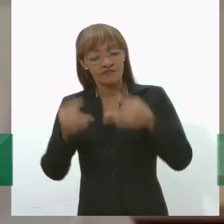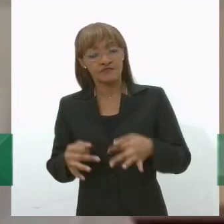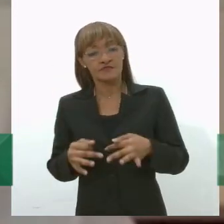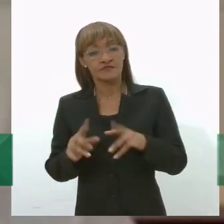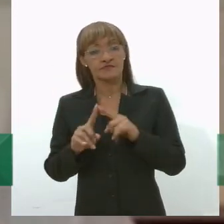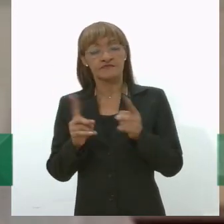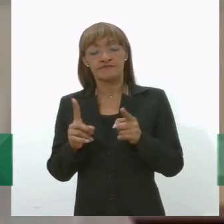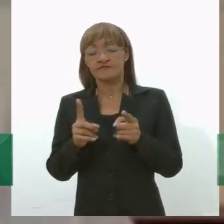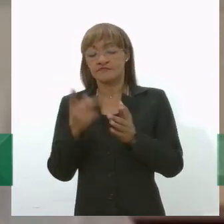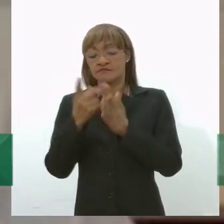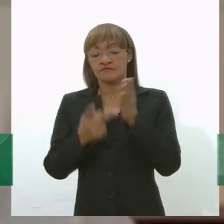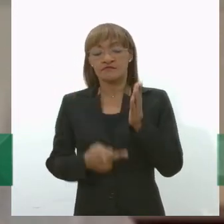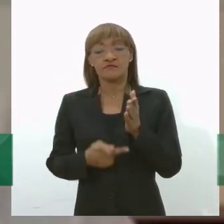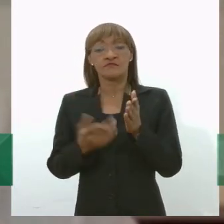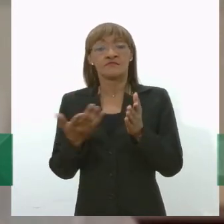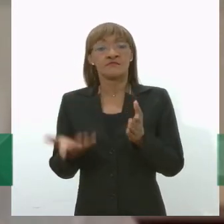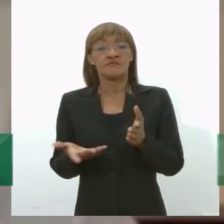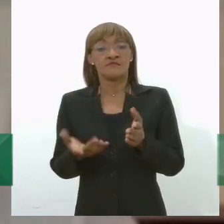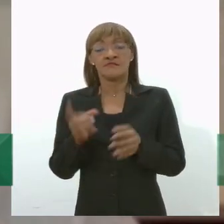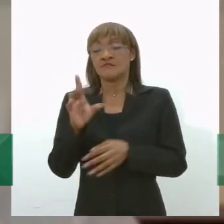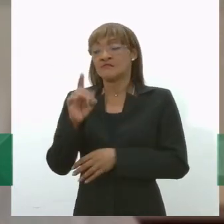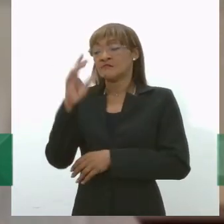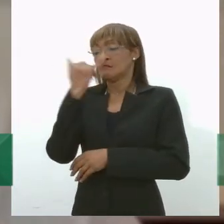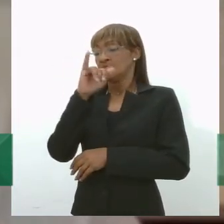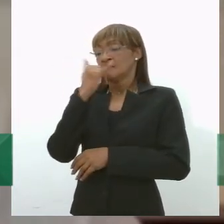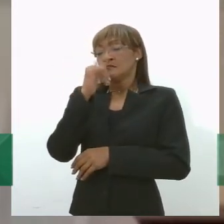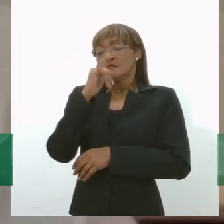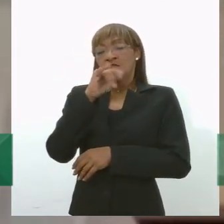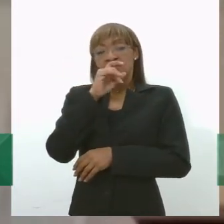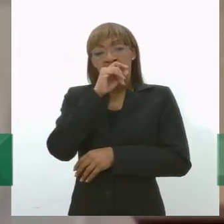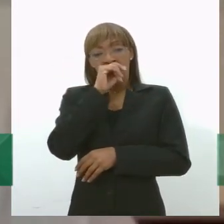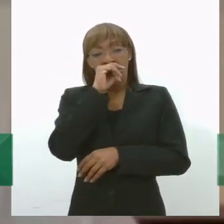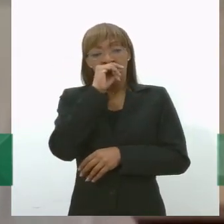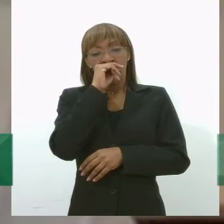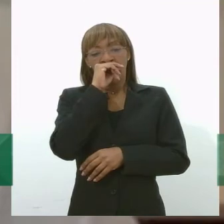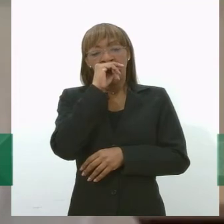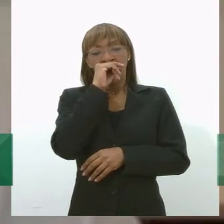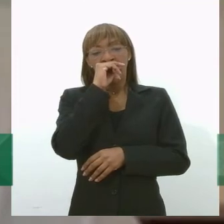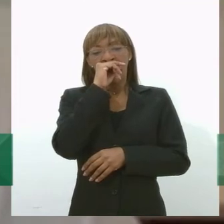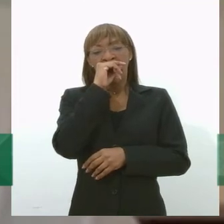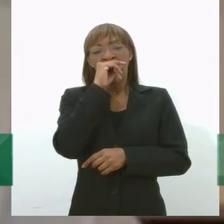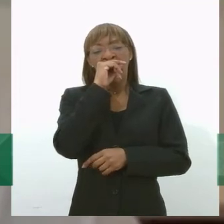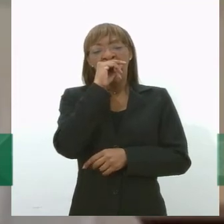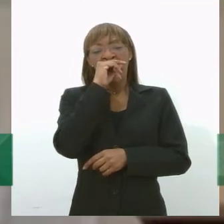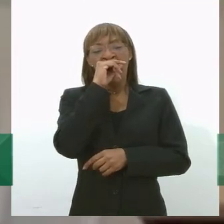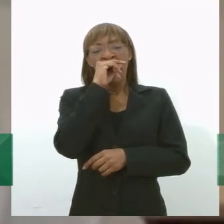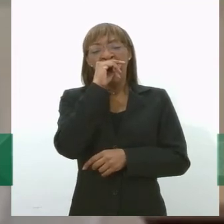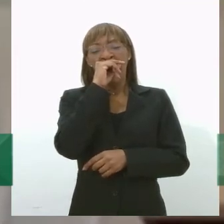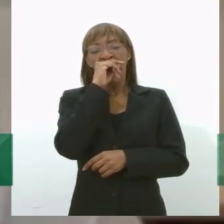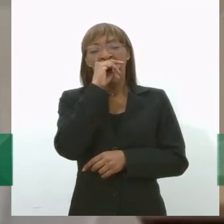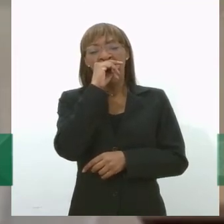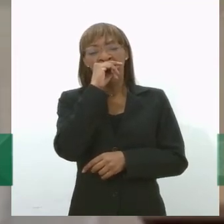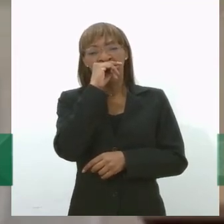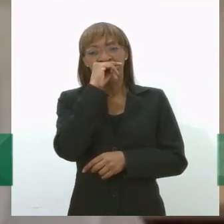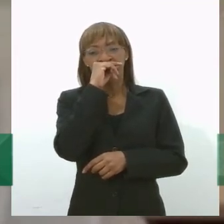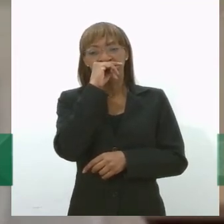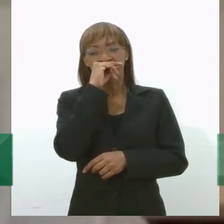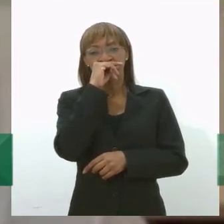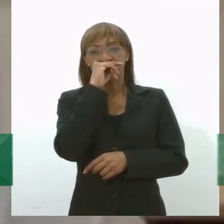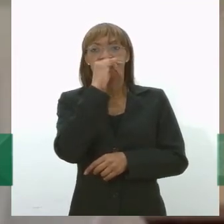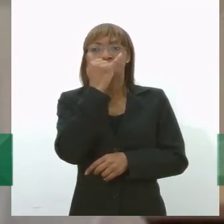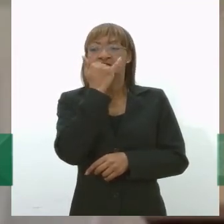lei ele incentiva apenas a produção de energia elétrica hoje o nosso potencial de se produzir biometano ele pode